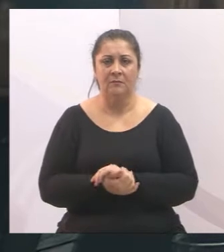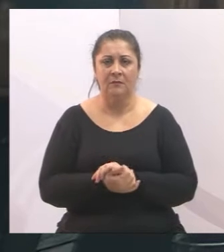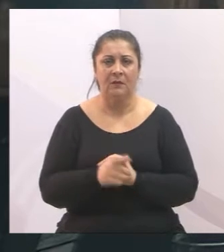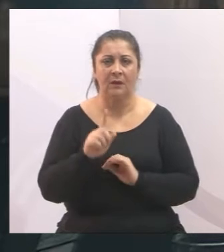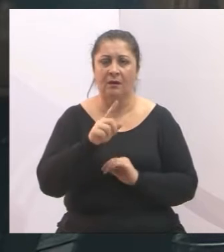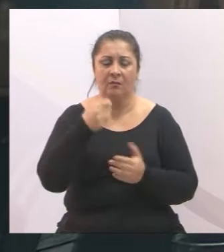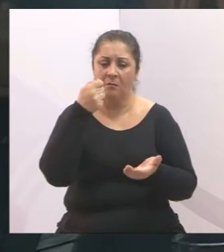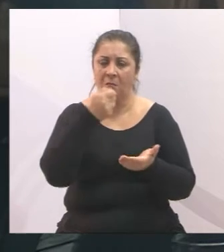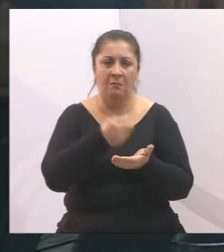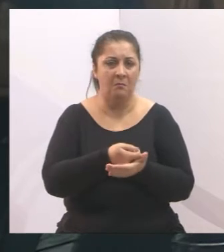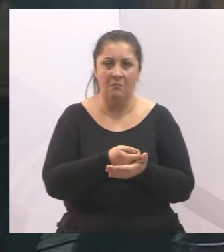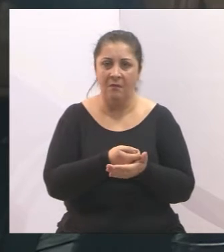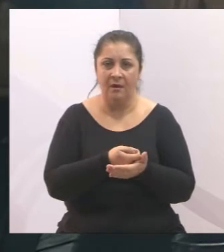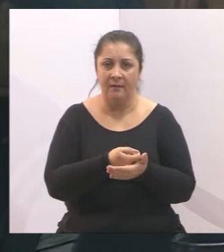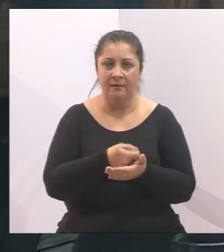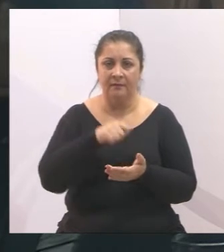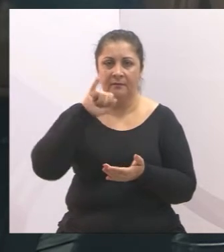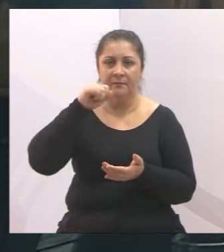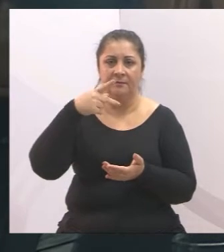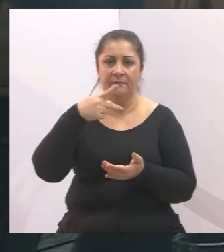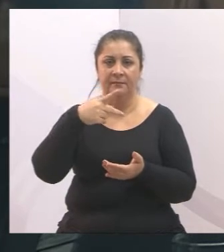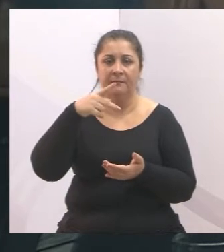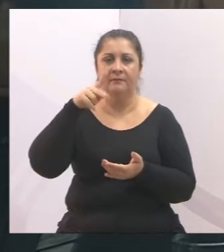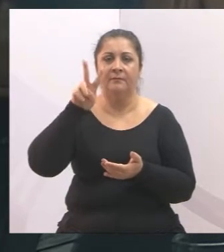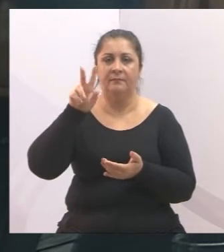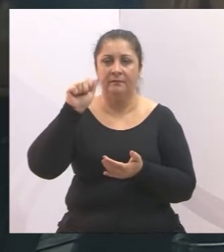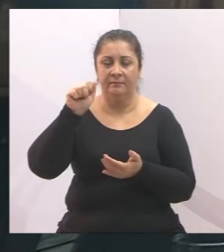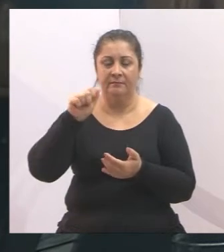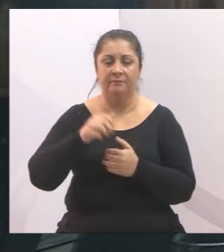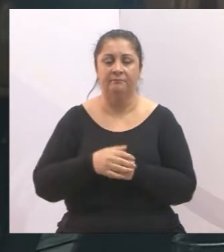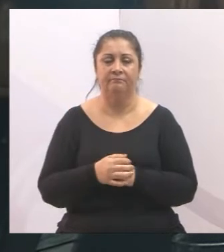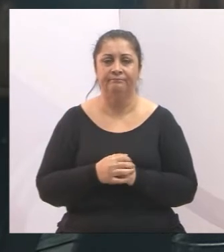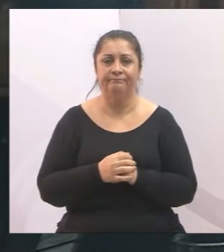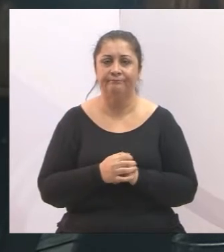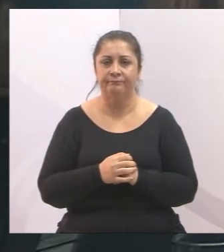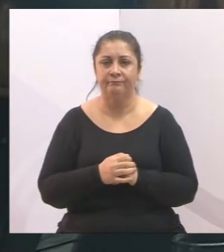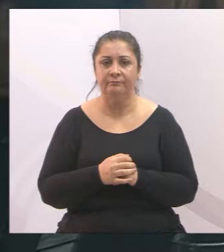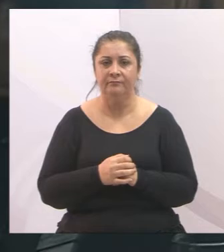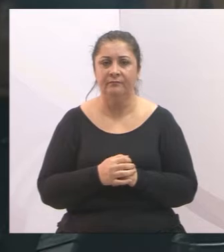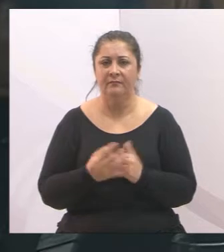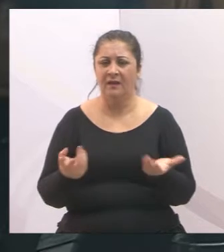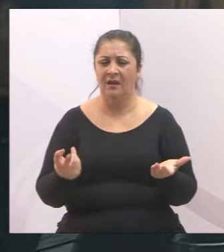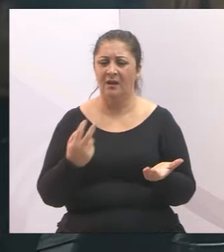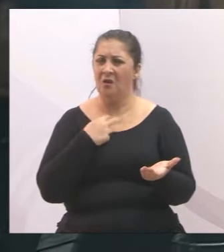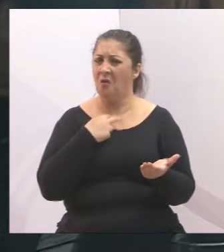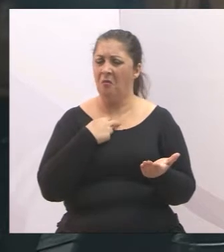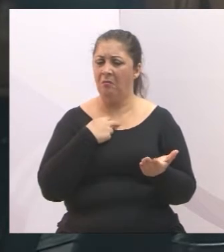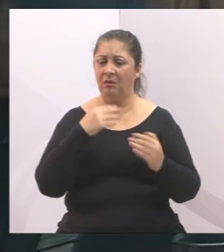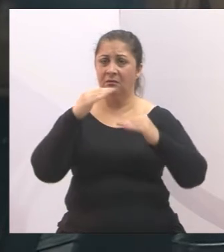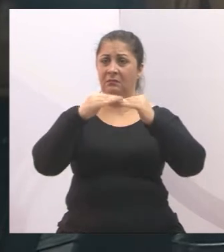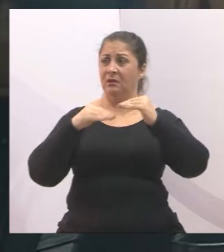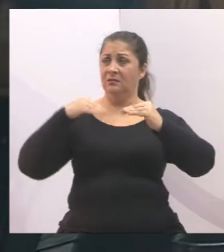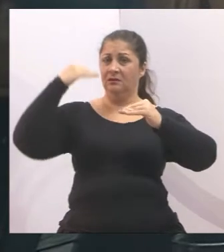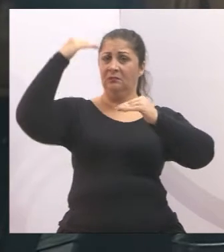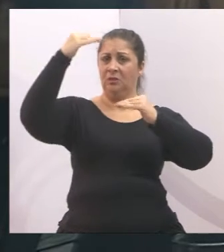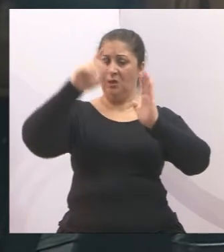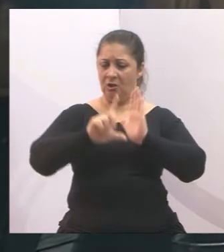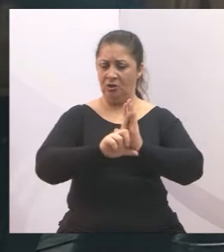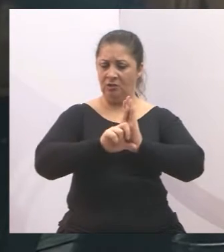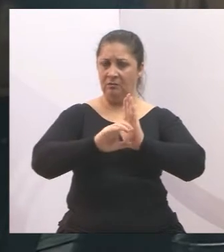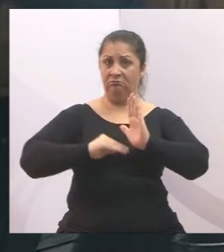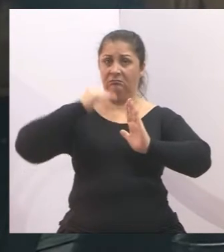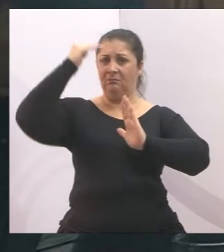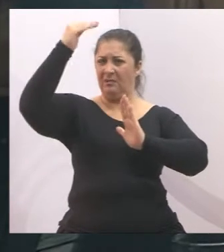imposto de propriedade sobre o veículo automotores, o conhecido IPVA, não pode estar acima das leis que